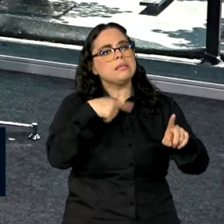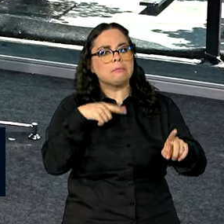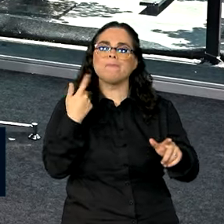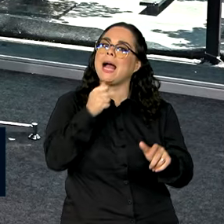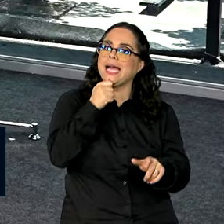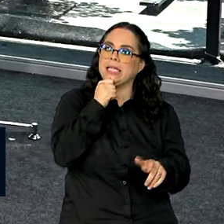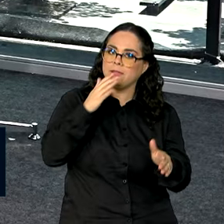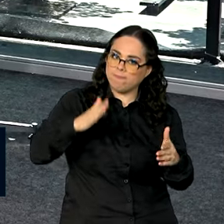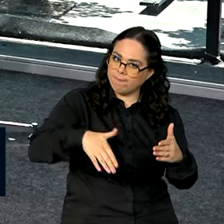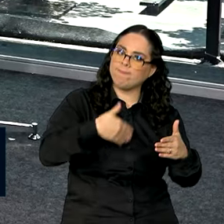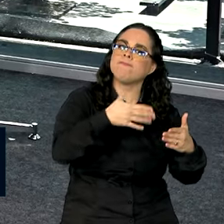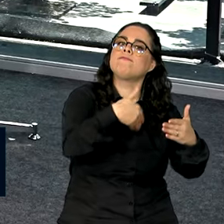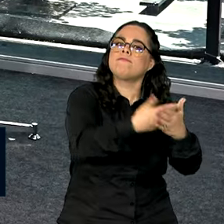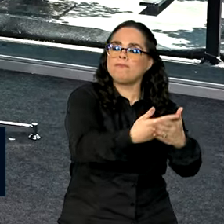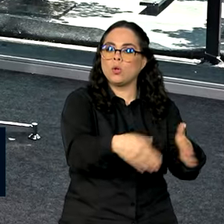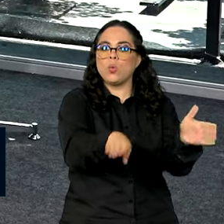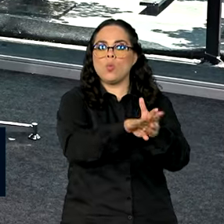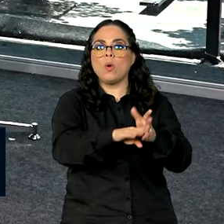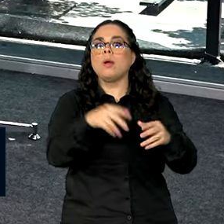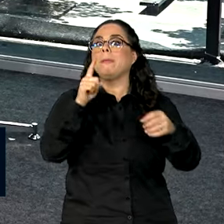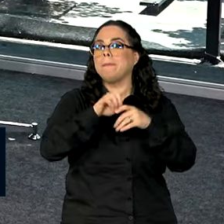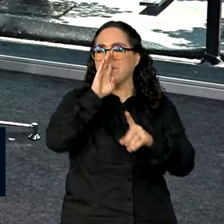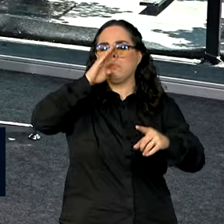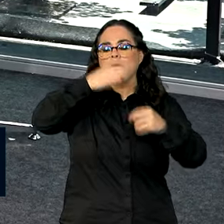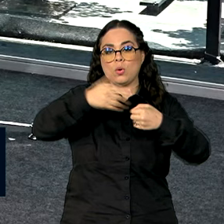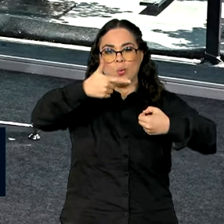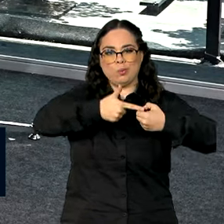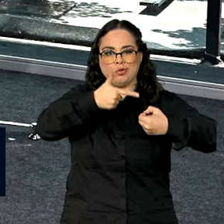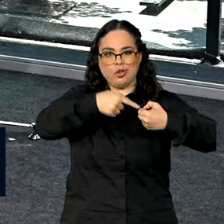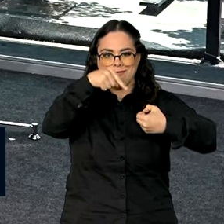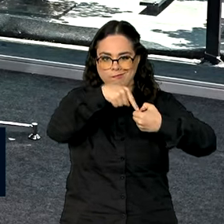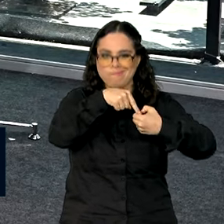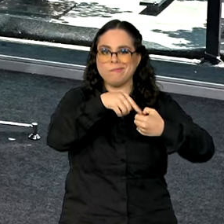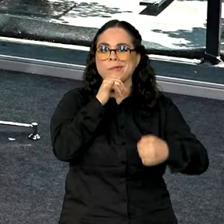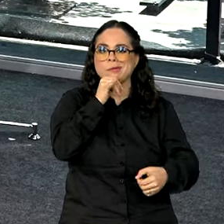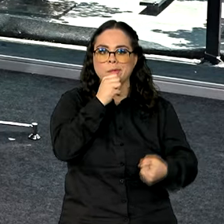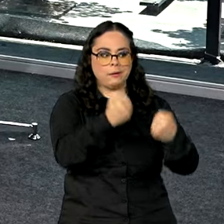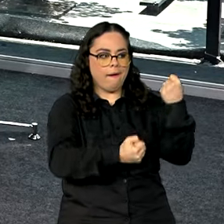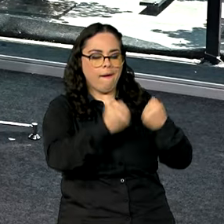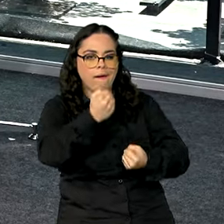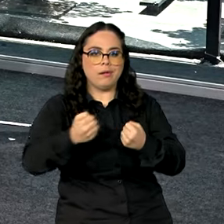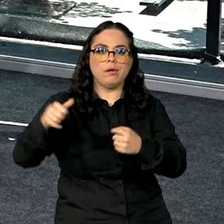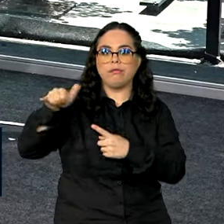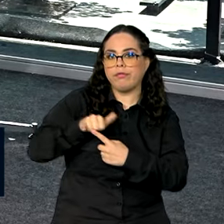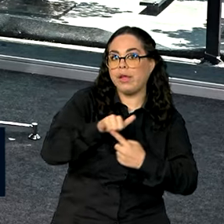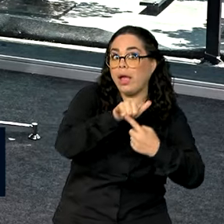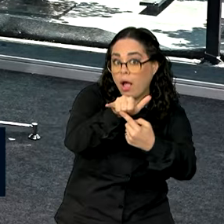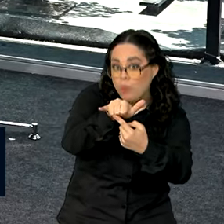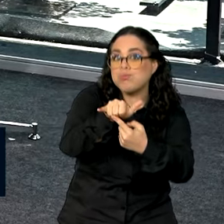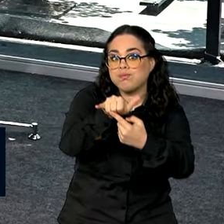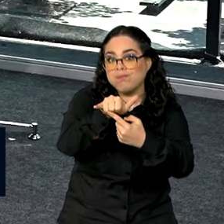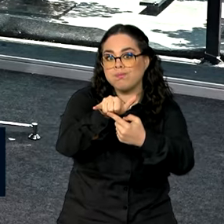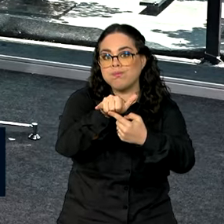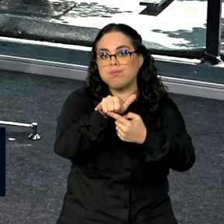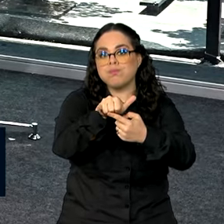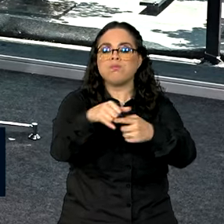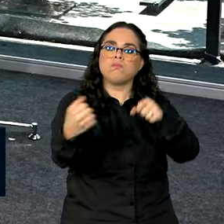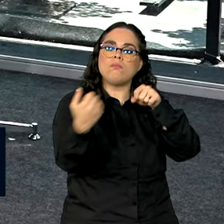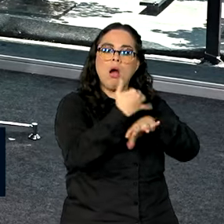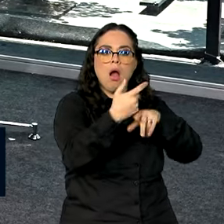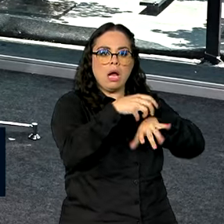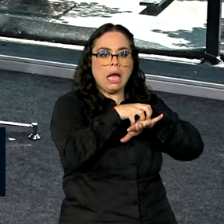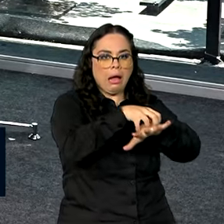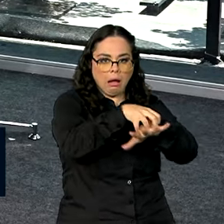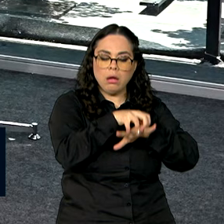nessa direção, principalmente com relação aos combustíveis que nós usamos para carro, para aviação, para o nosso transporte de carga.